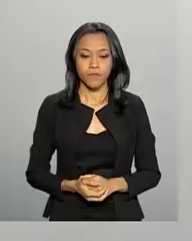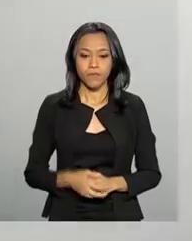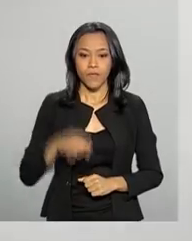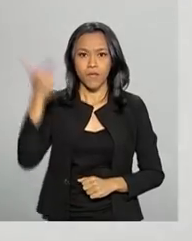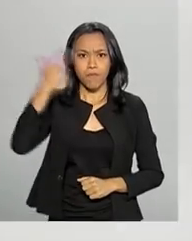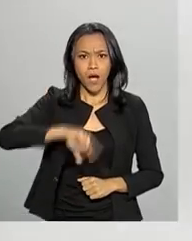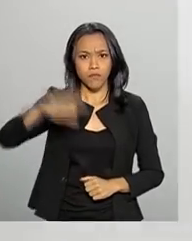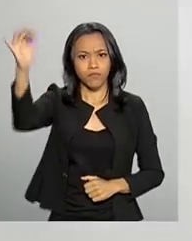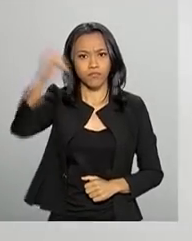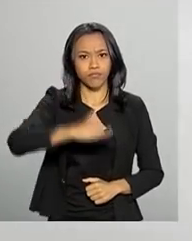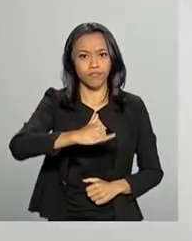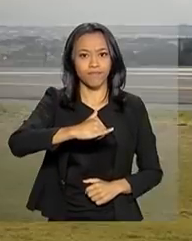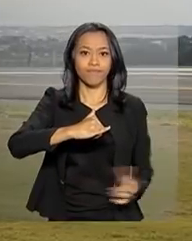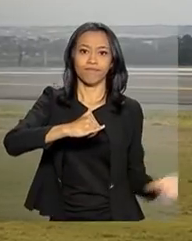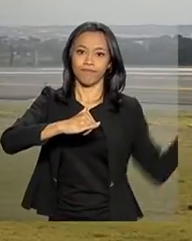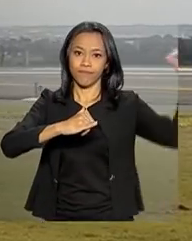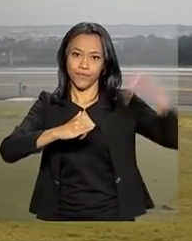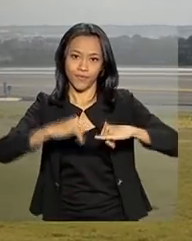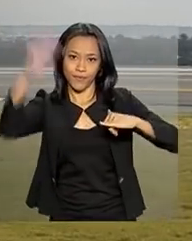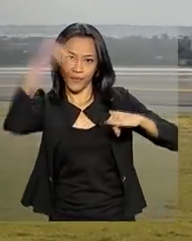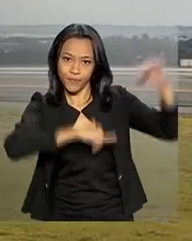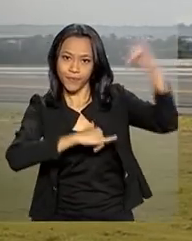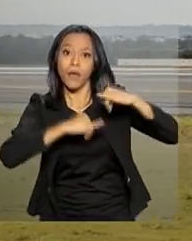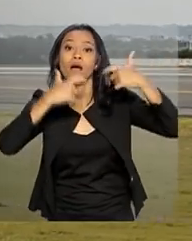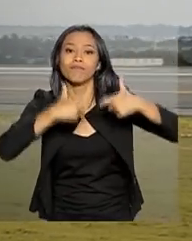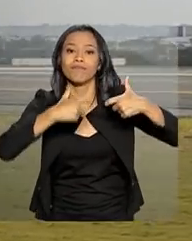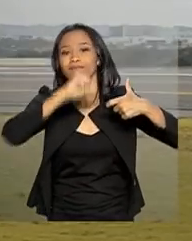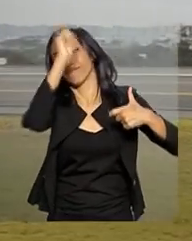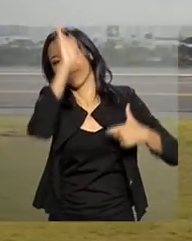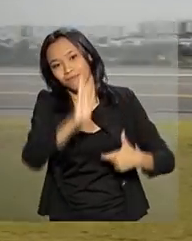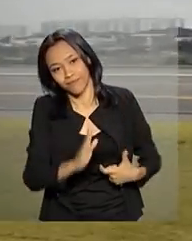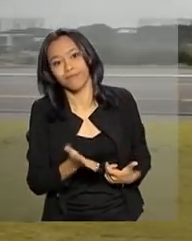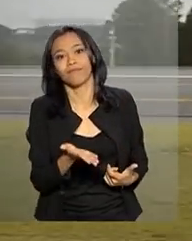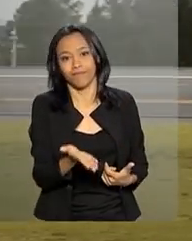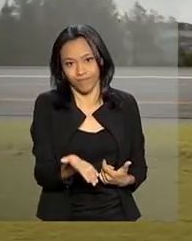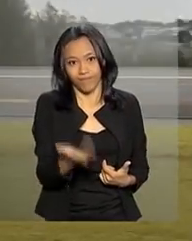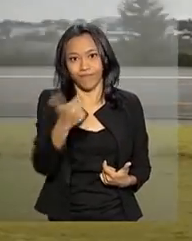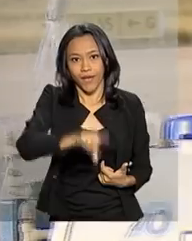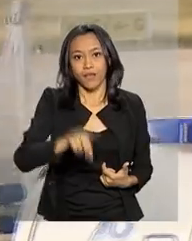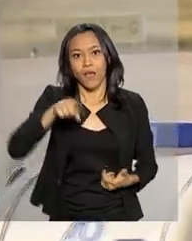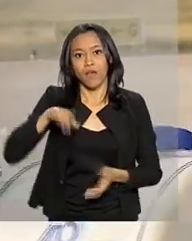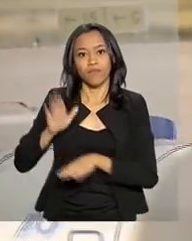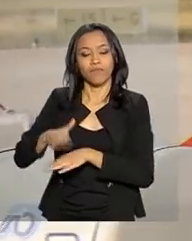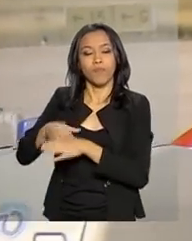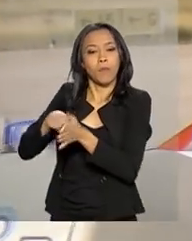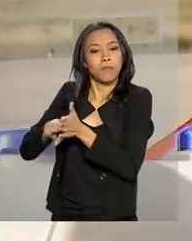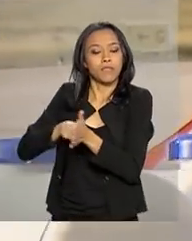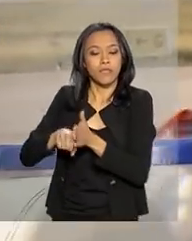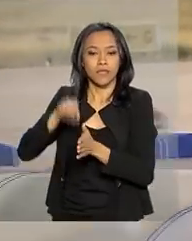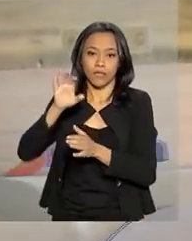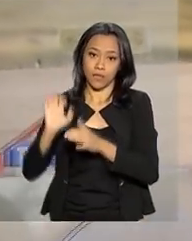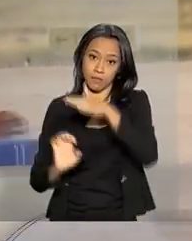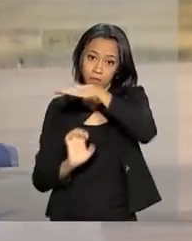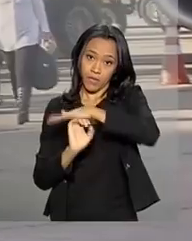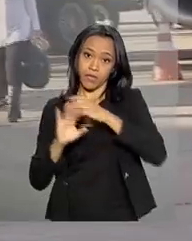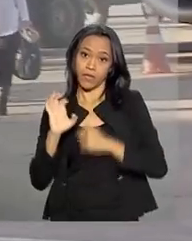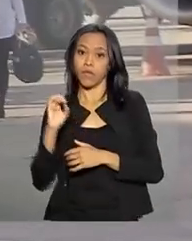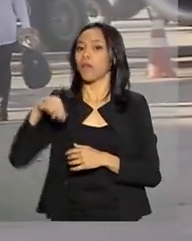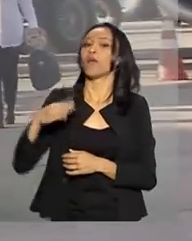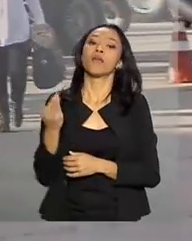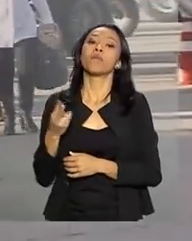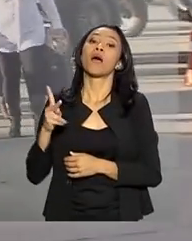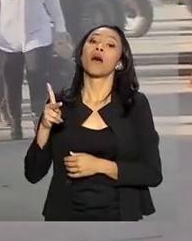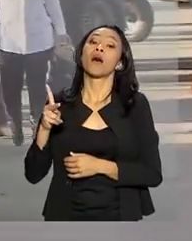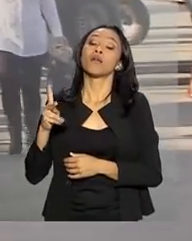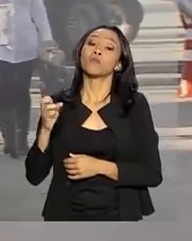Mais aviões saindo do exterior e pousando aqui, em terras brasileiras. Um levantamento da Embratur aponta que até abril do ano